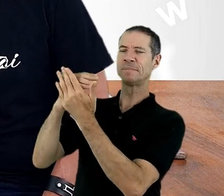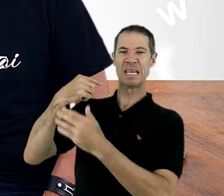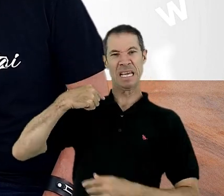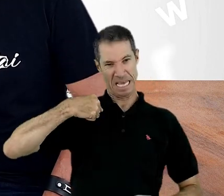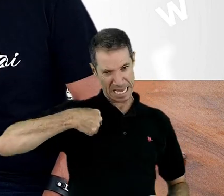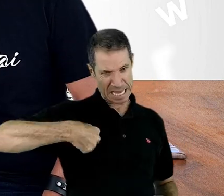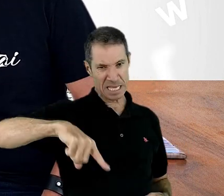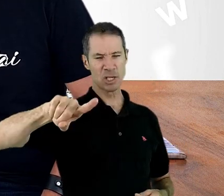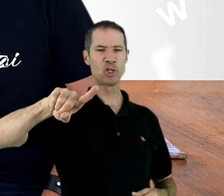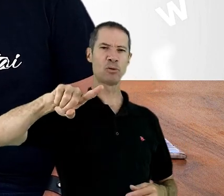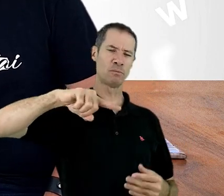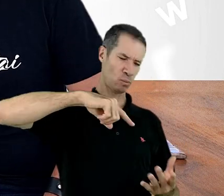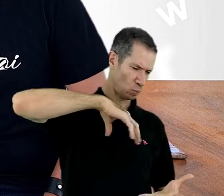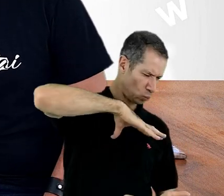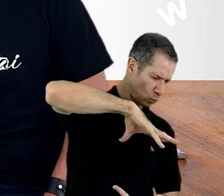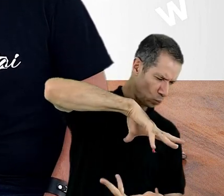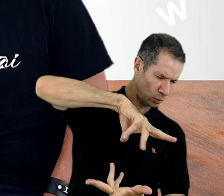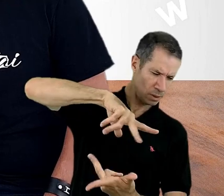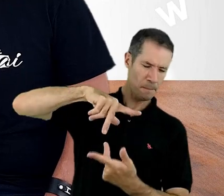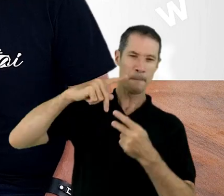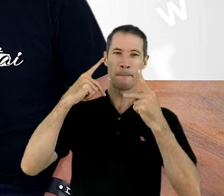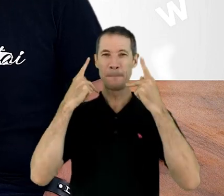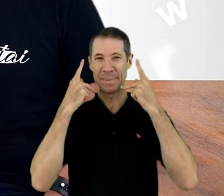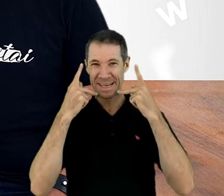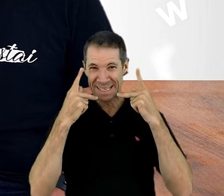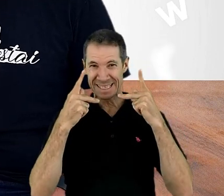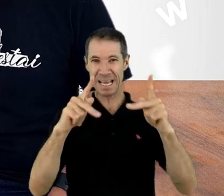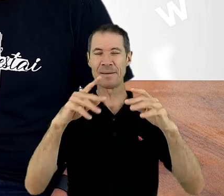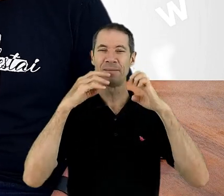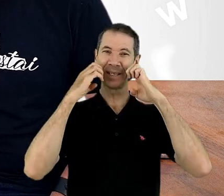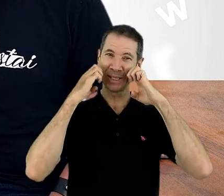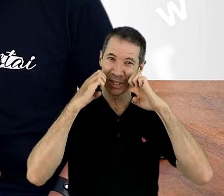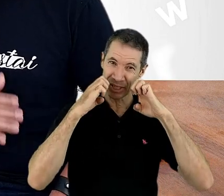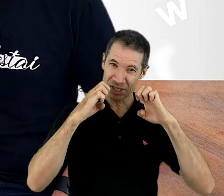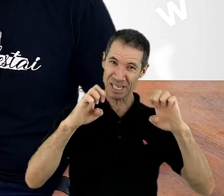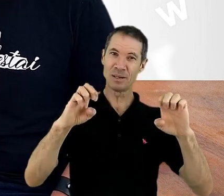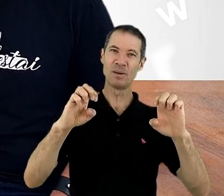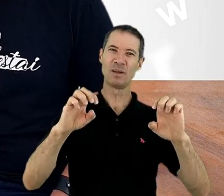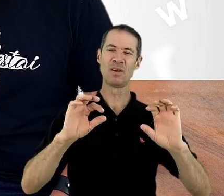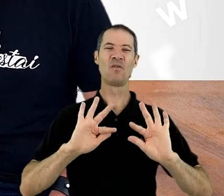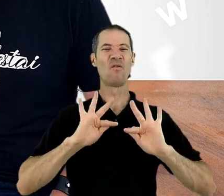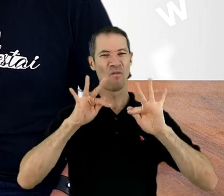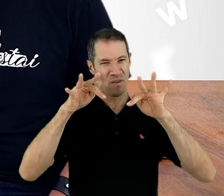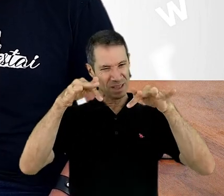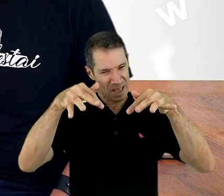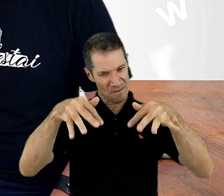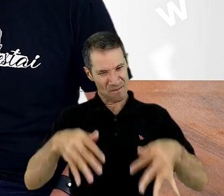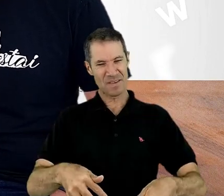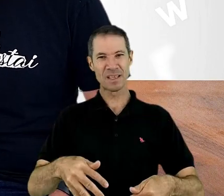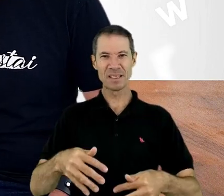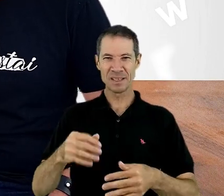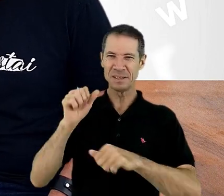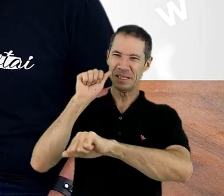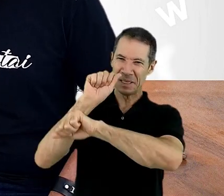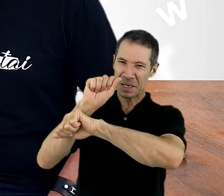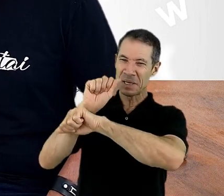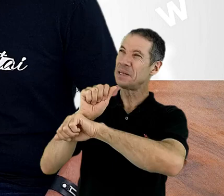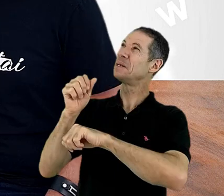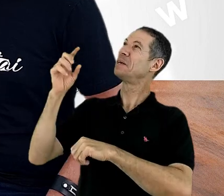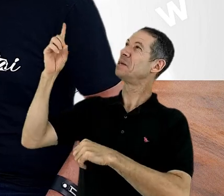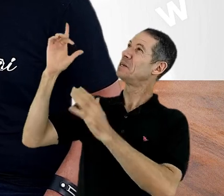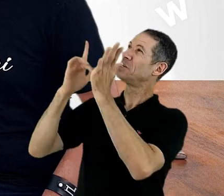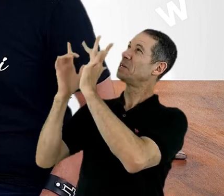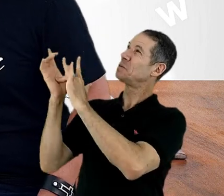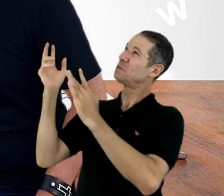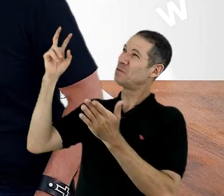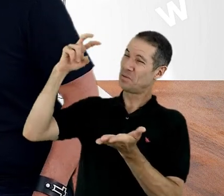índice por todo mundo pregar esse evangelho, então virá o fim. E nós aguardamos a volta dele ansiosamente, e os